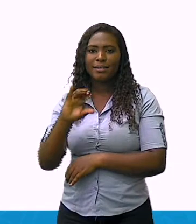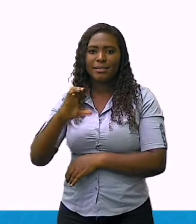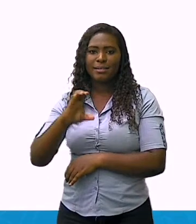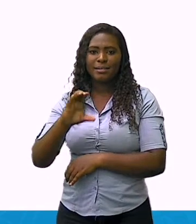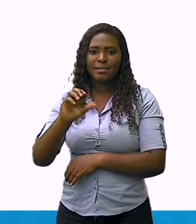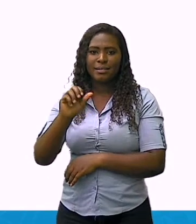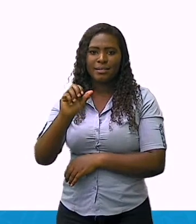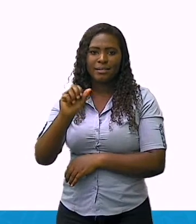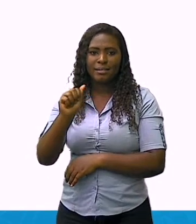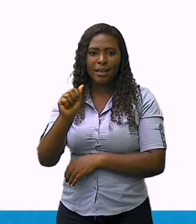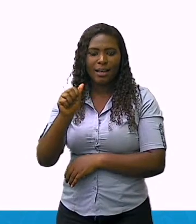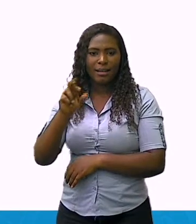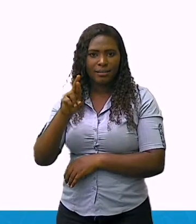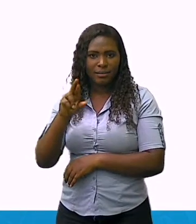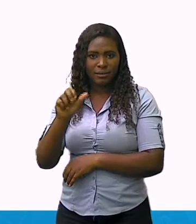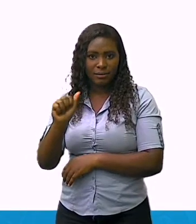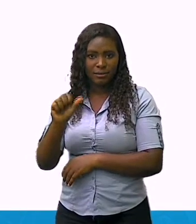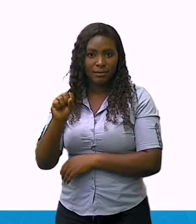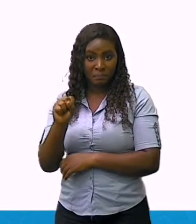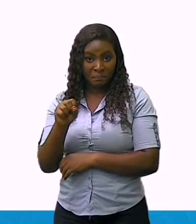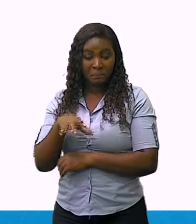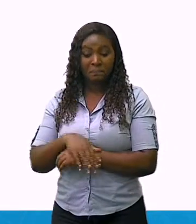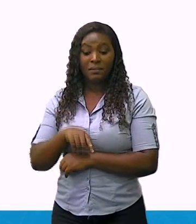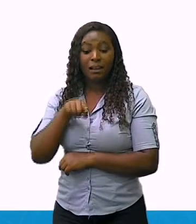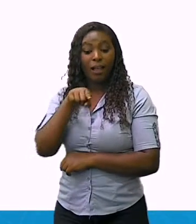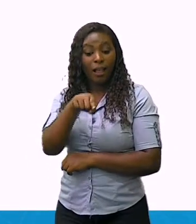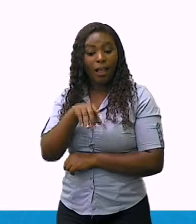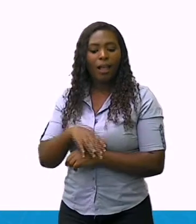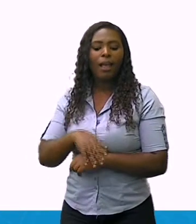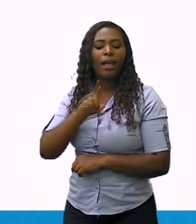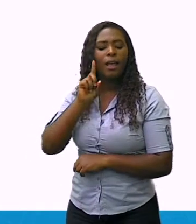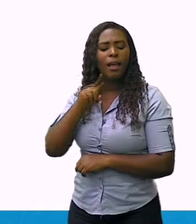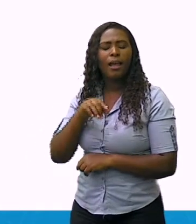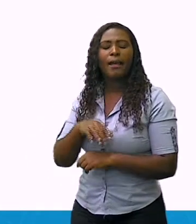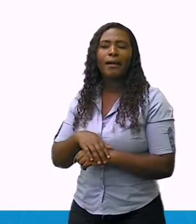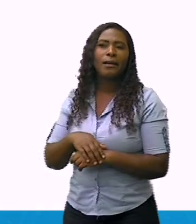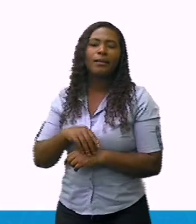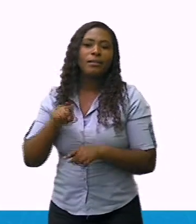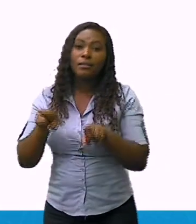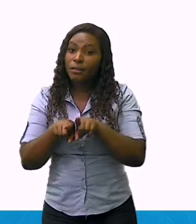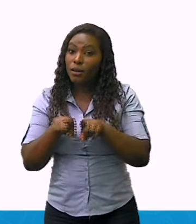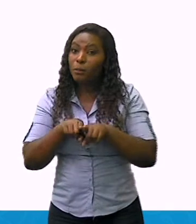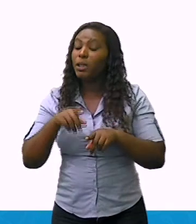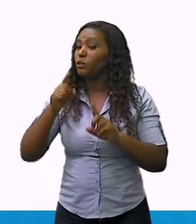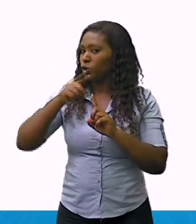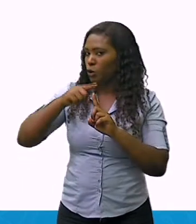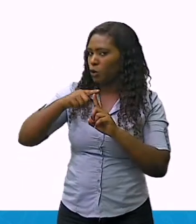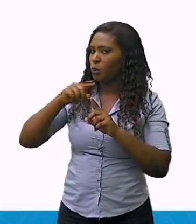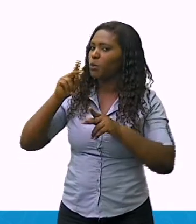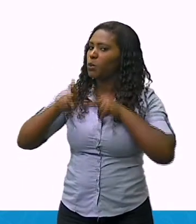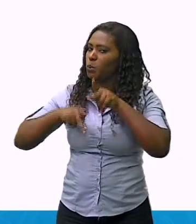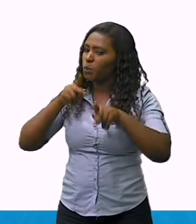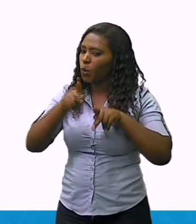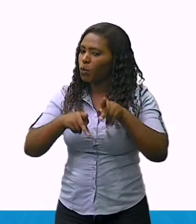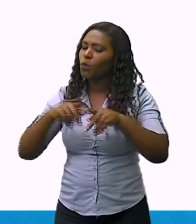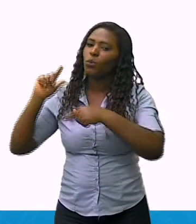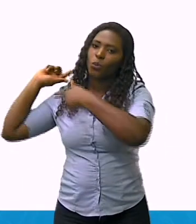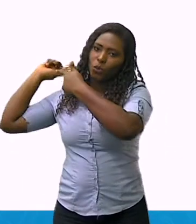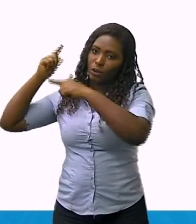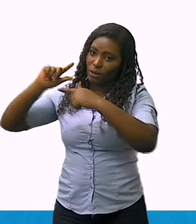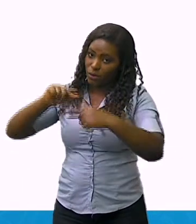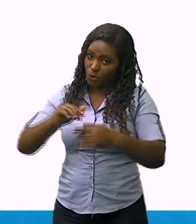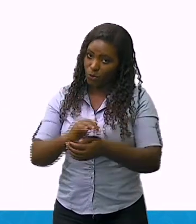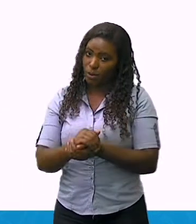Eles compreendem aos povos tradicionais que ocupam a região litorânea, entre os